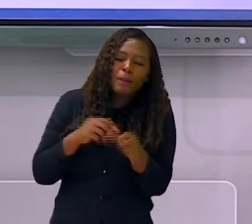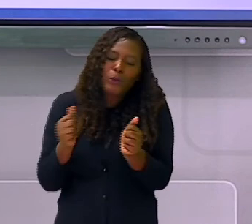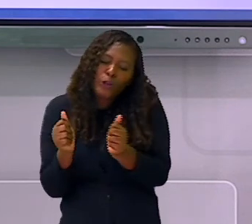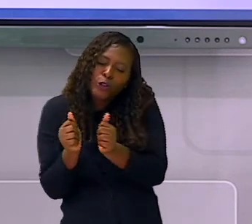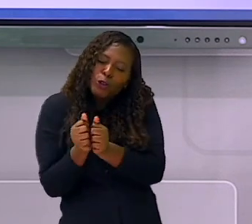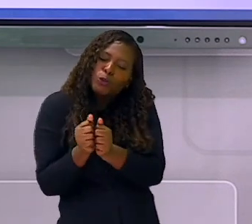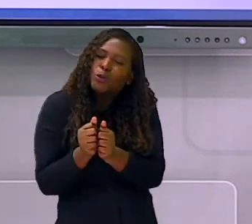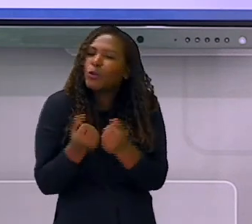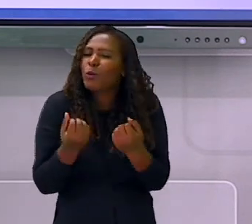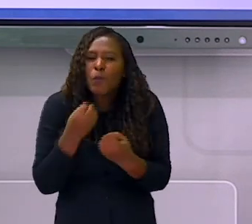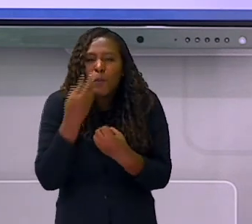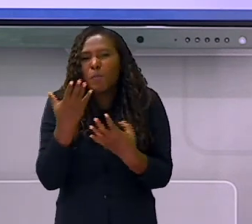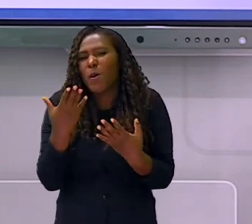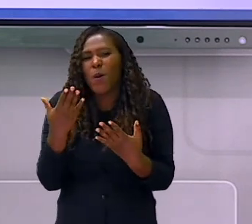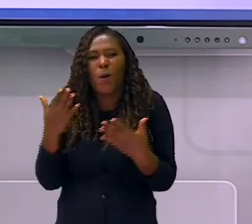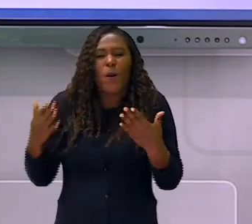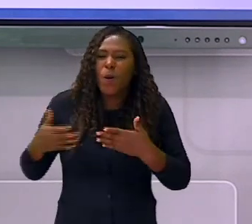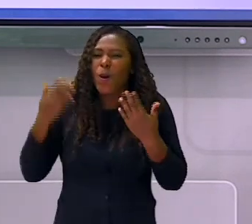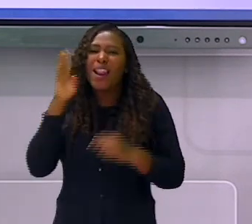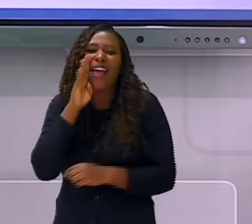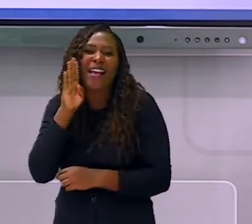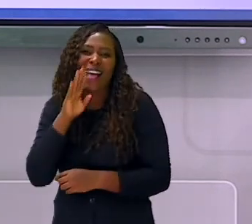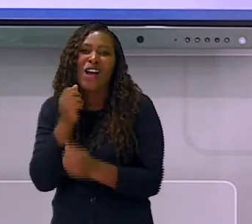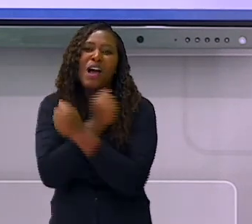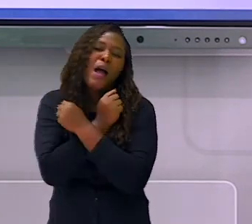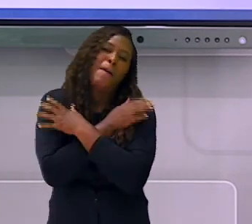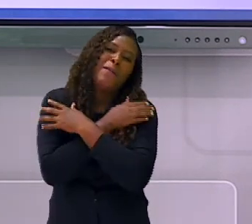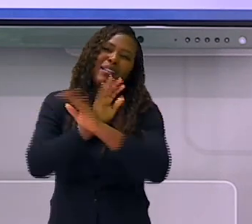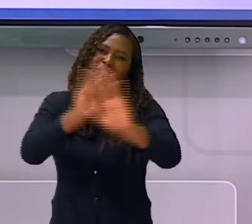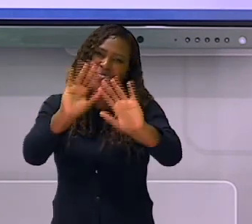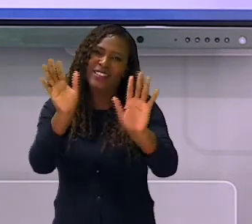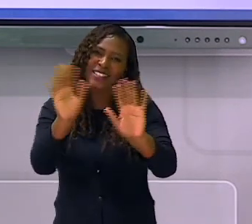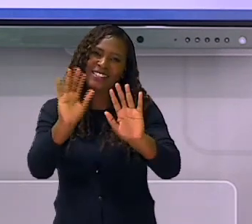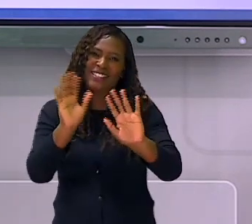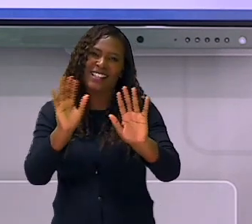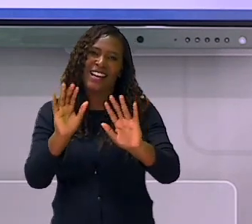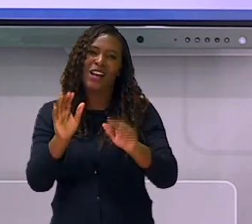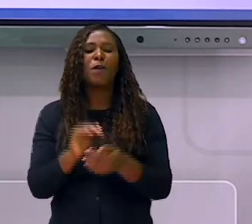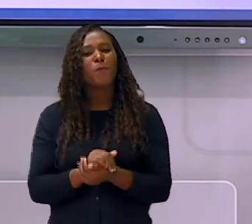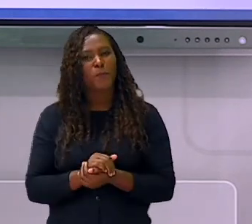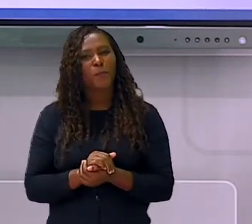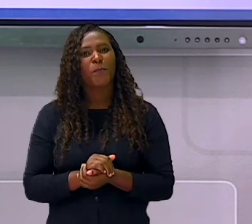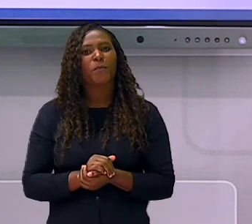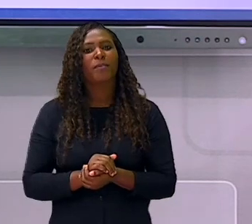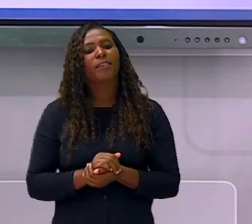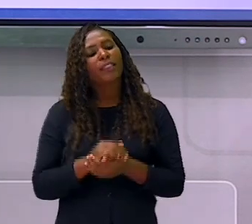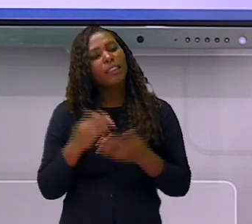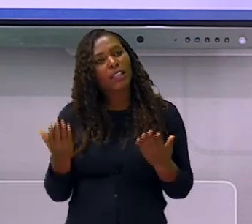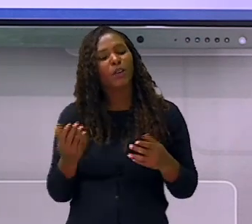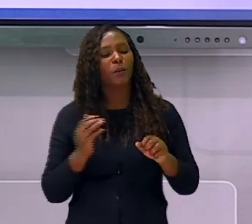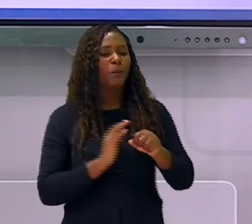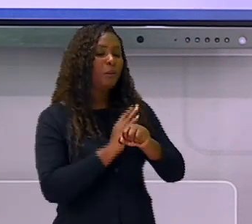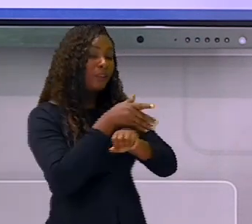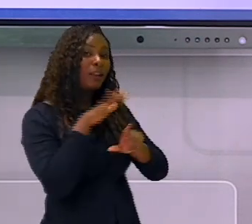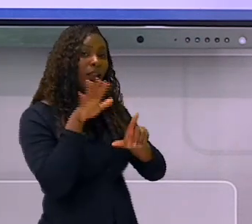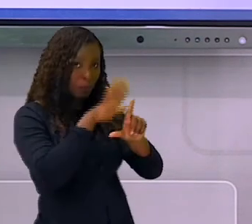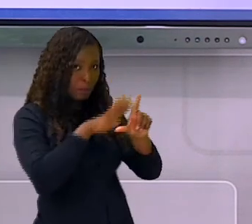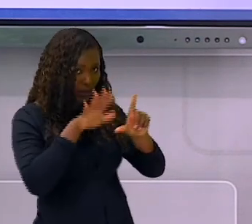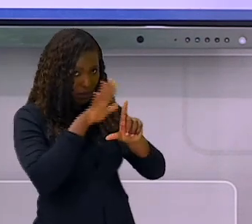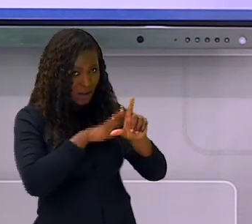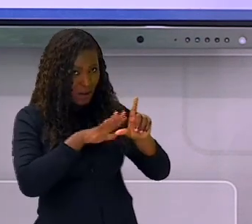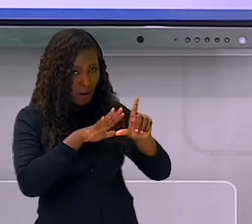grande abraço a todos, fiquem com Deus e até mais! E para acessar as nossas atividades na plataforma